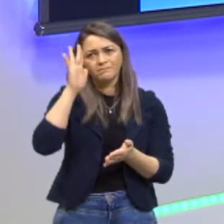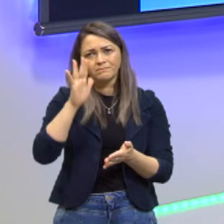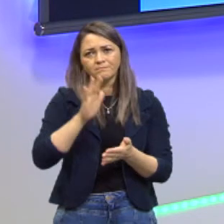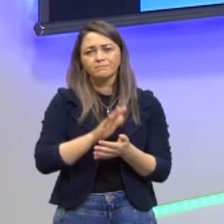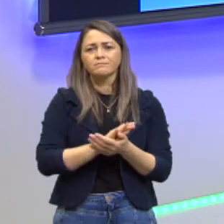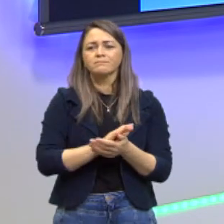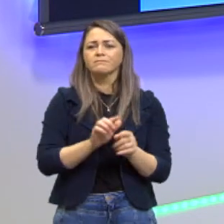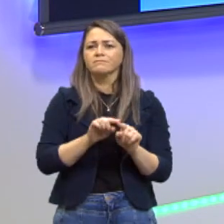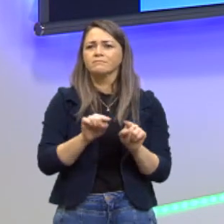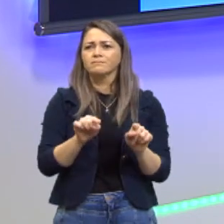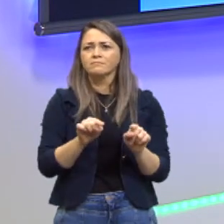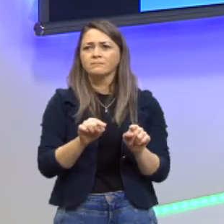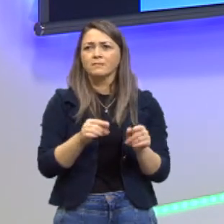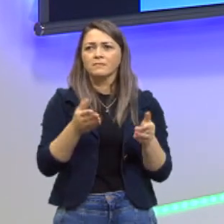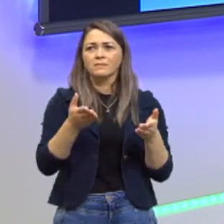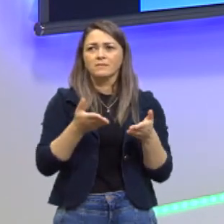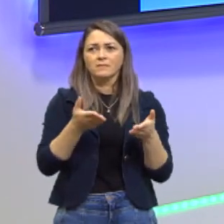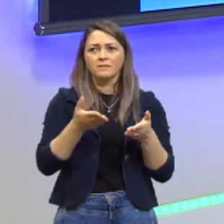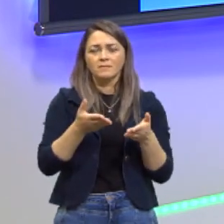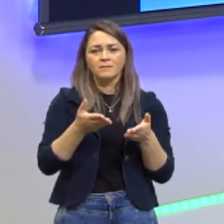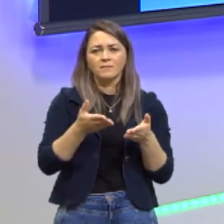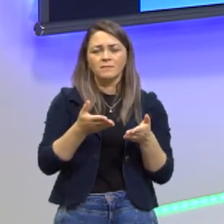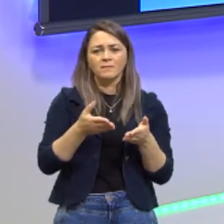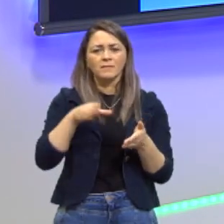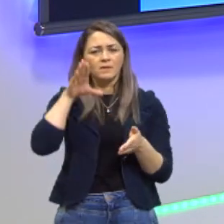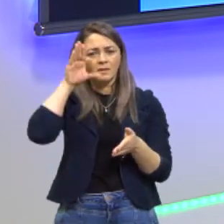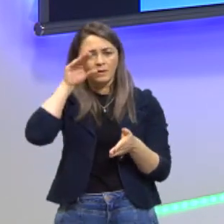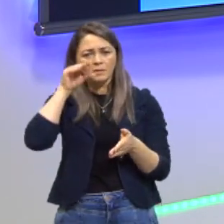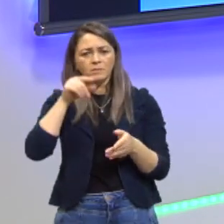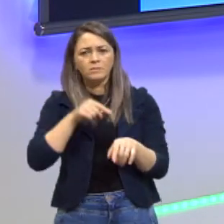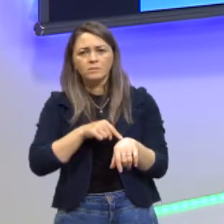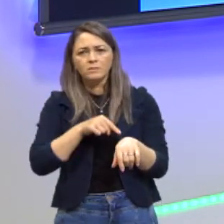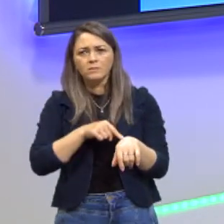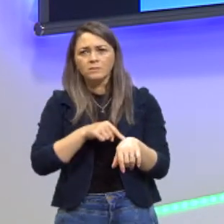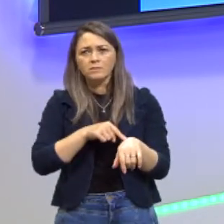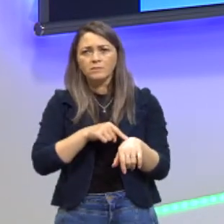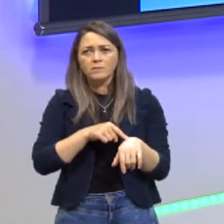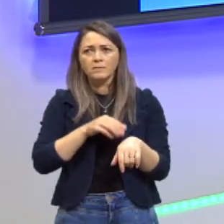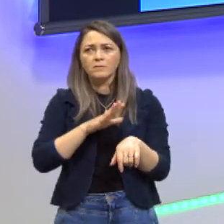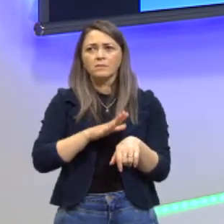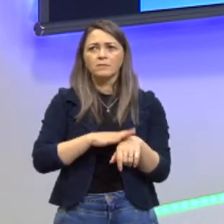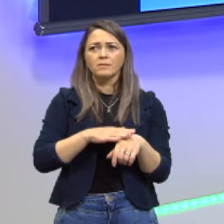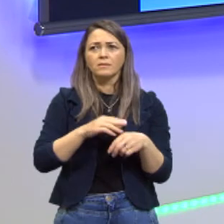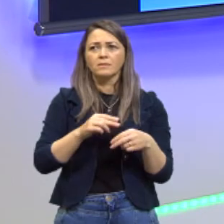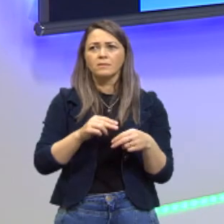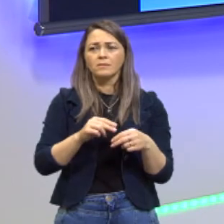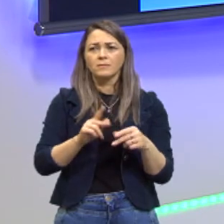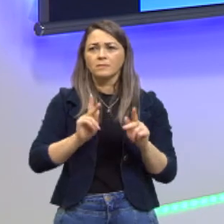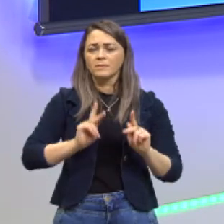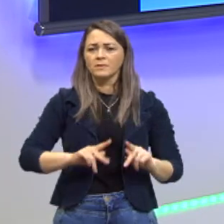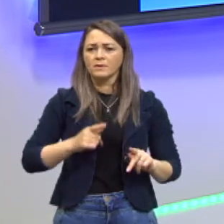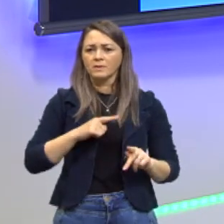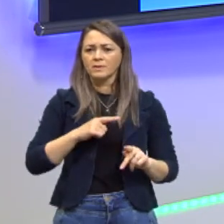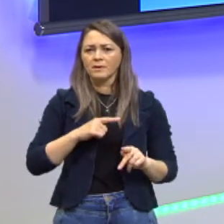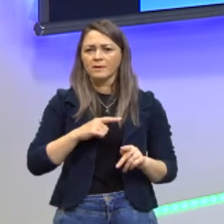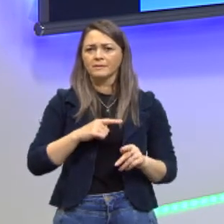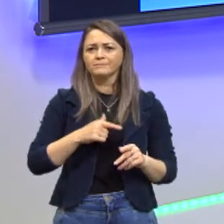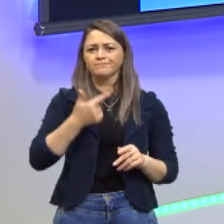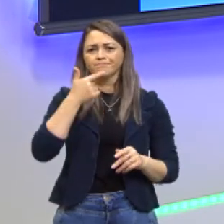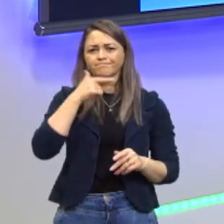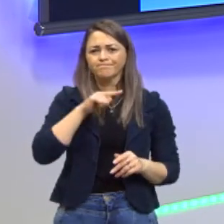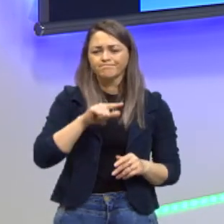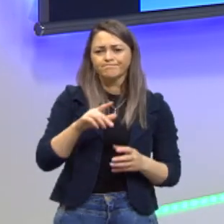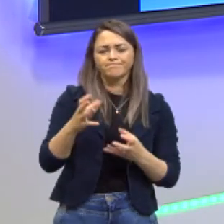Recentemente, com certeza, você já pode ter observado que nós temos cada vez mais casos de intolerâncias, intolerância à